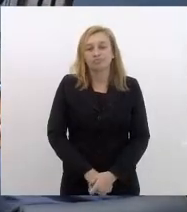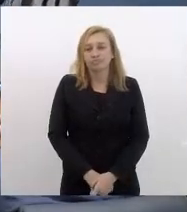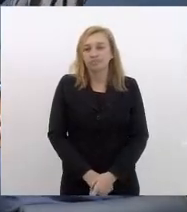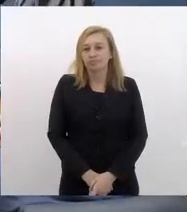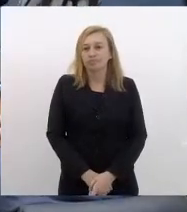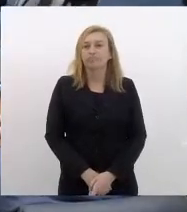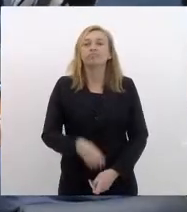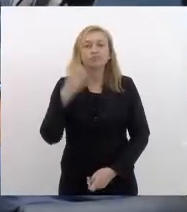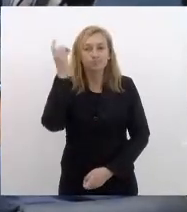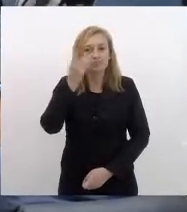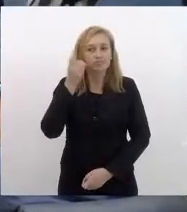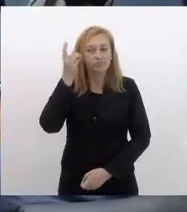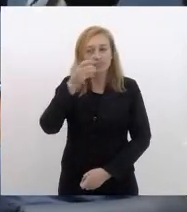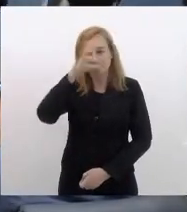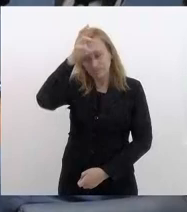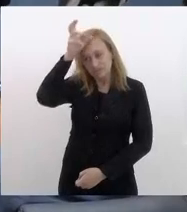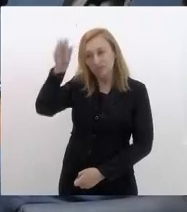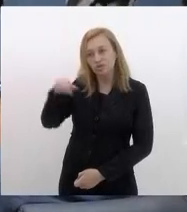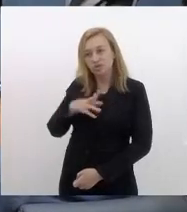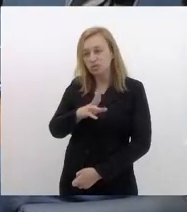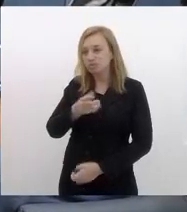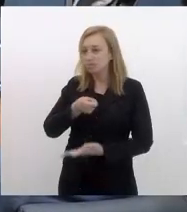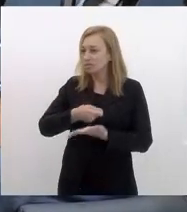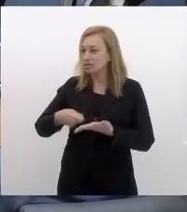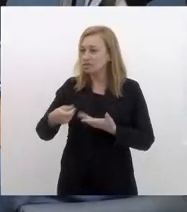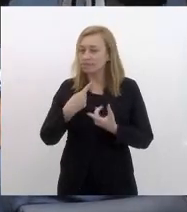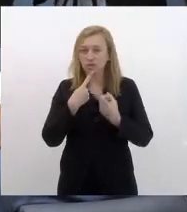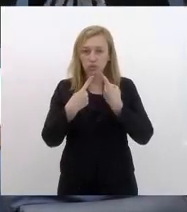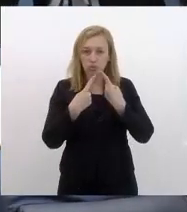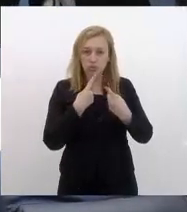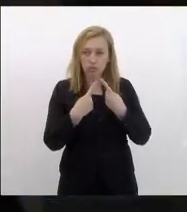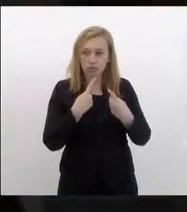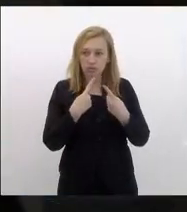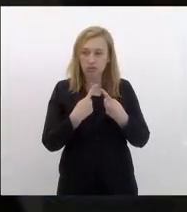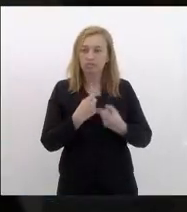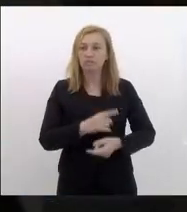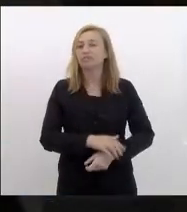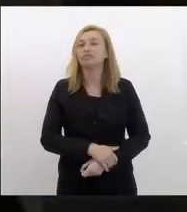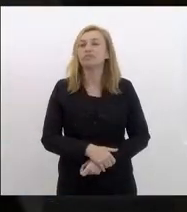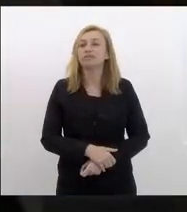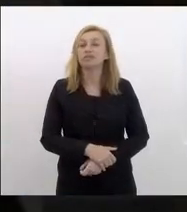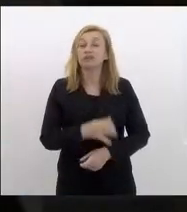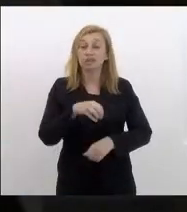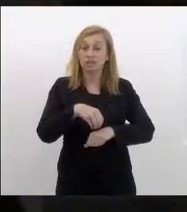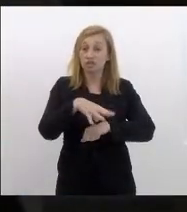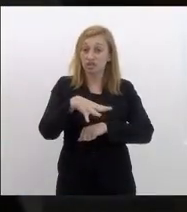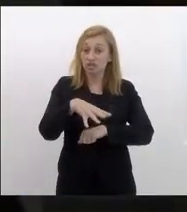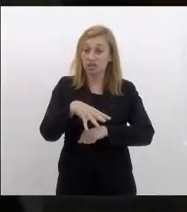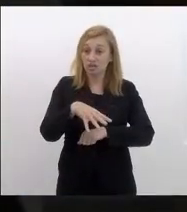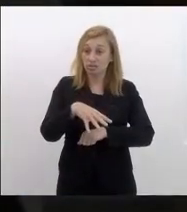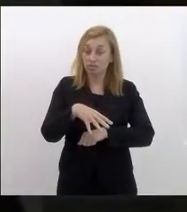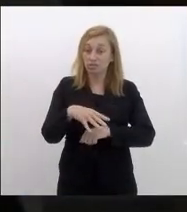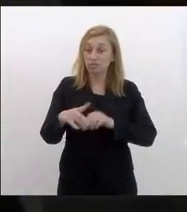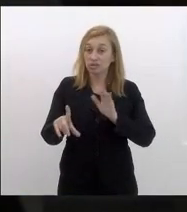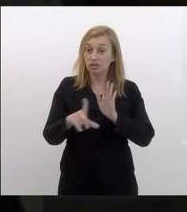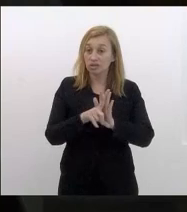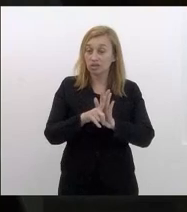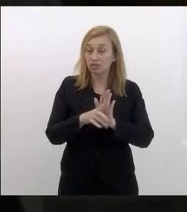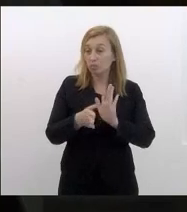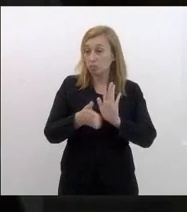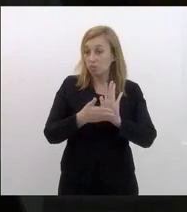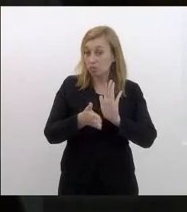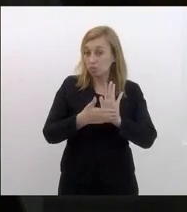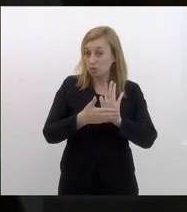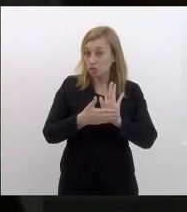deputado deputado Atia Ju fiz questão de me inscrever para discutir esta indicação legislativa proposta